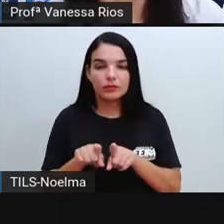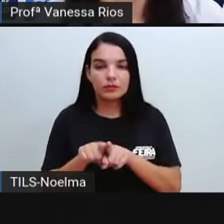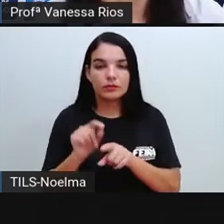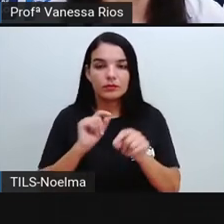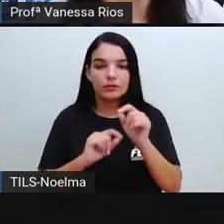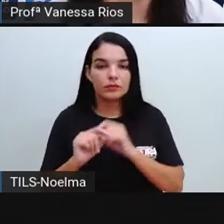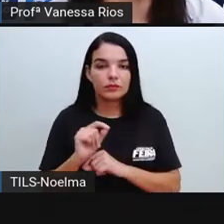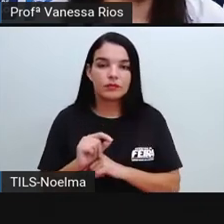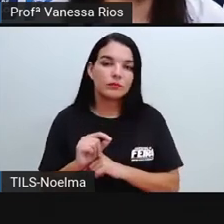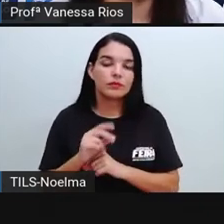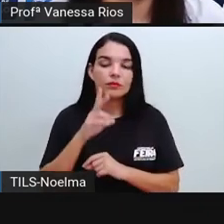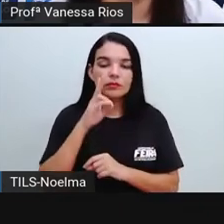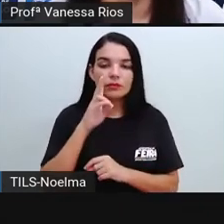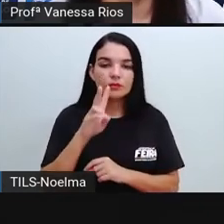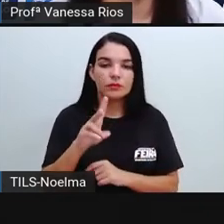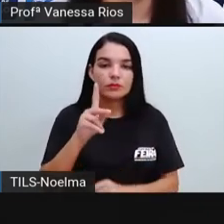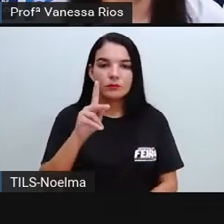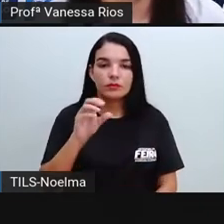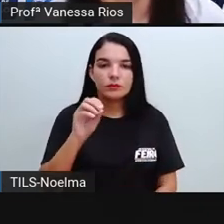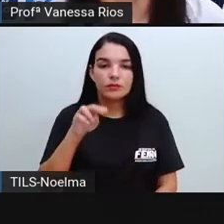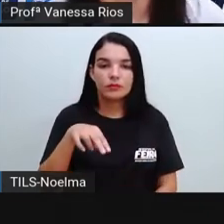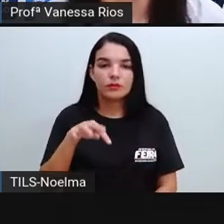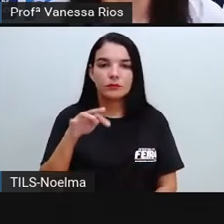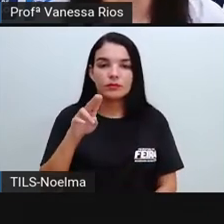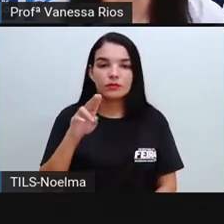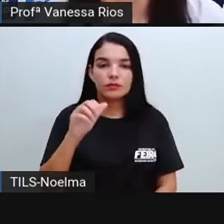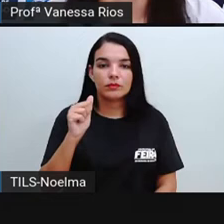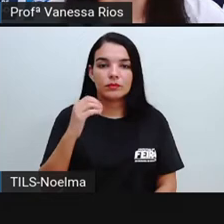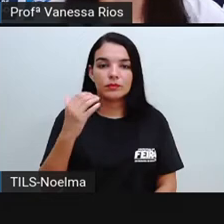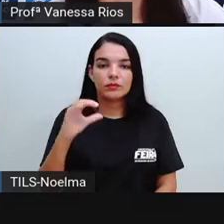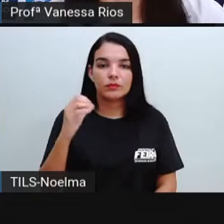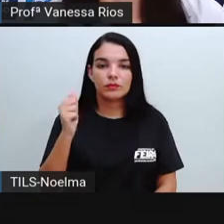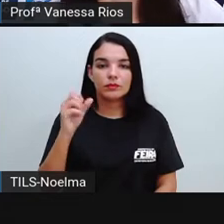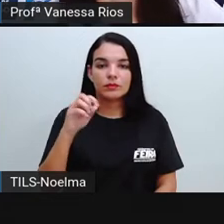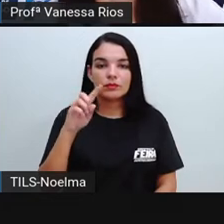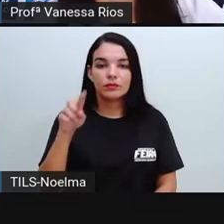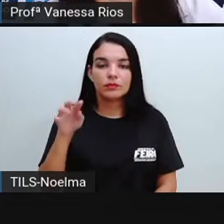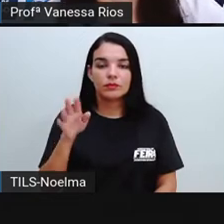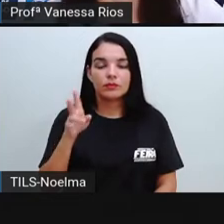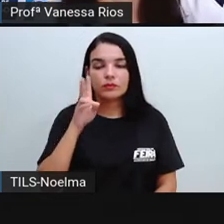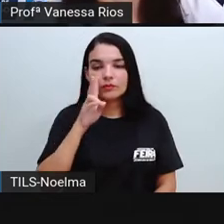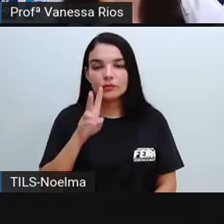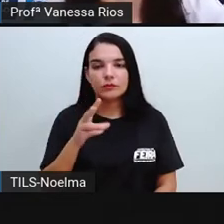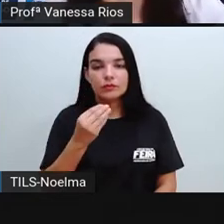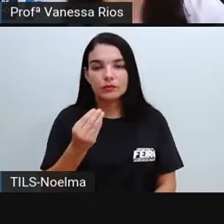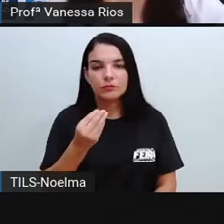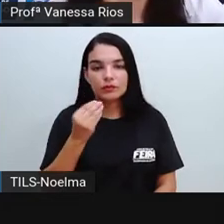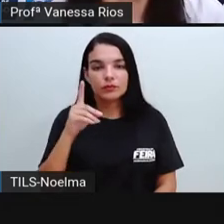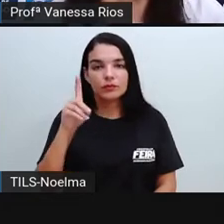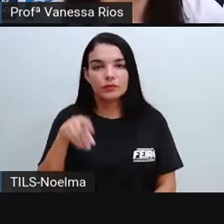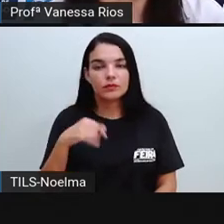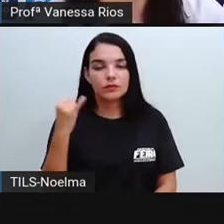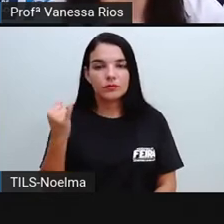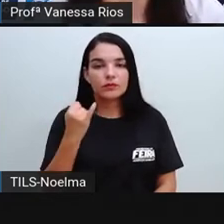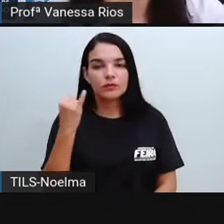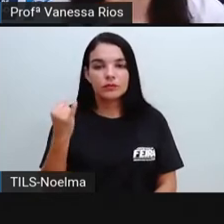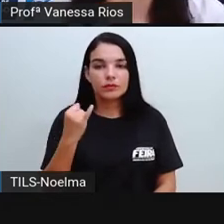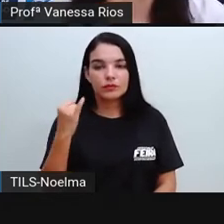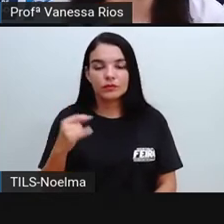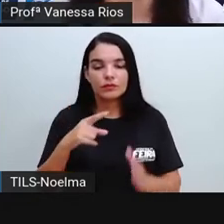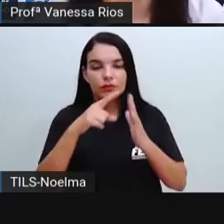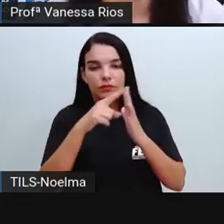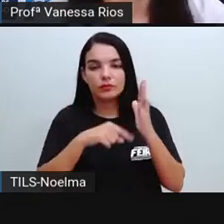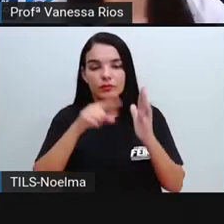importância da pontuação. A gente já viu como a pontuação, ela é importante, né? Não só na hora da leitura, na hora da